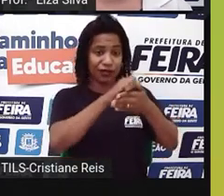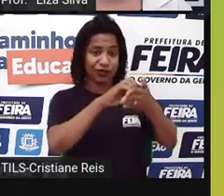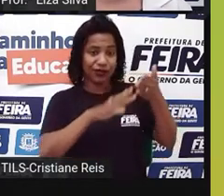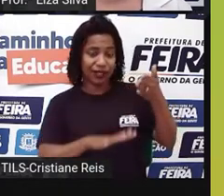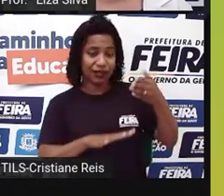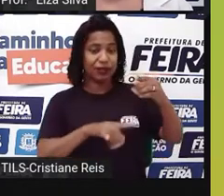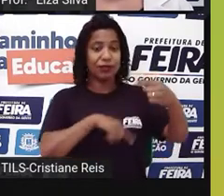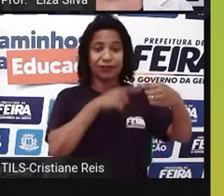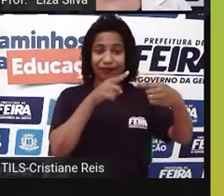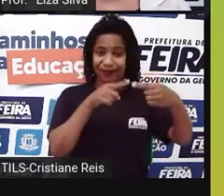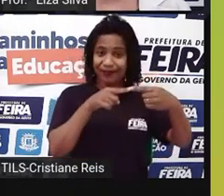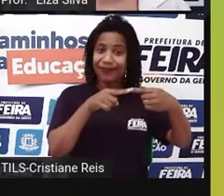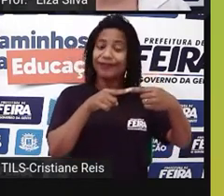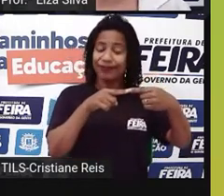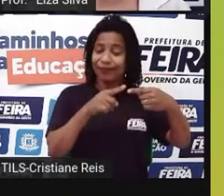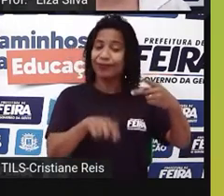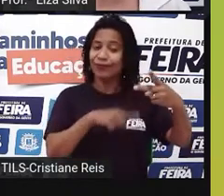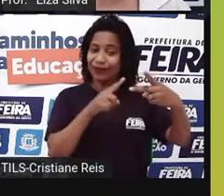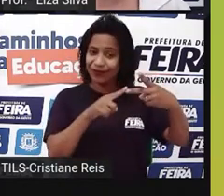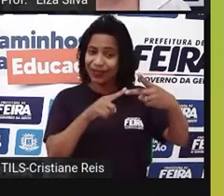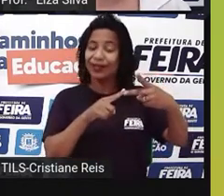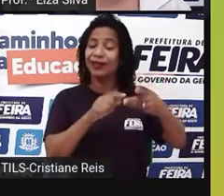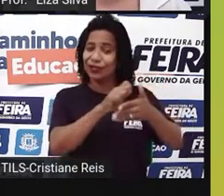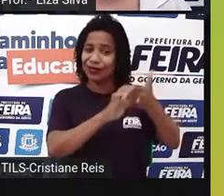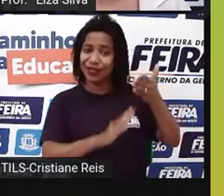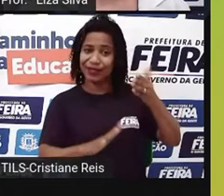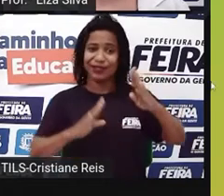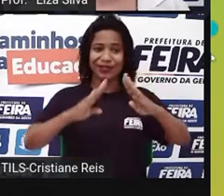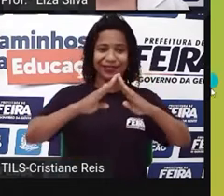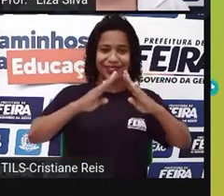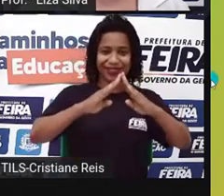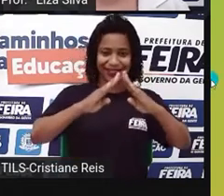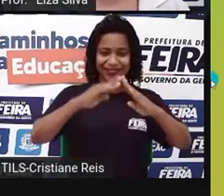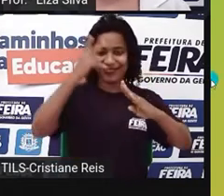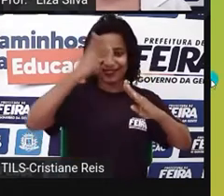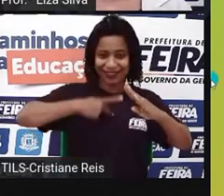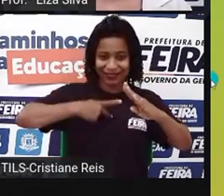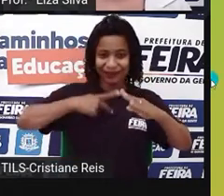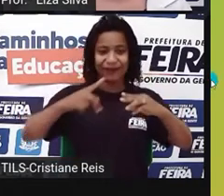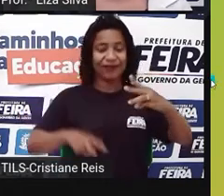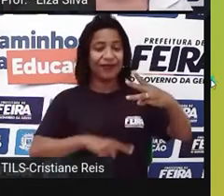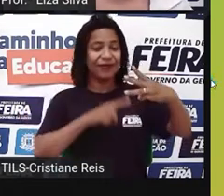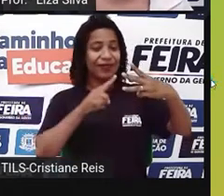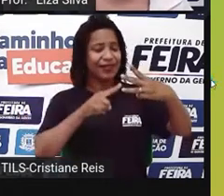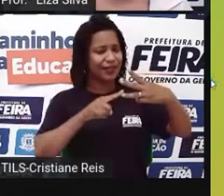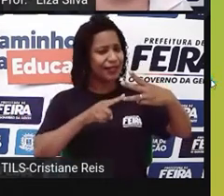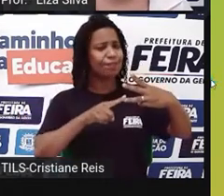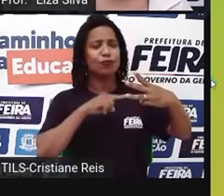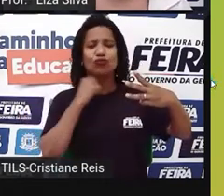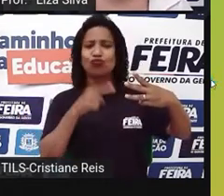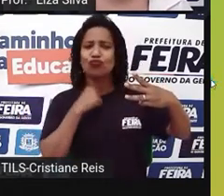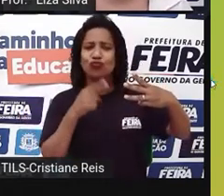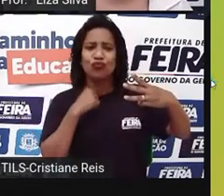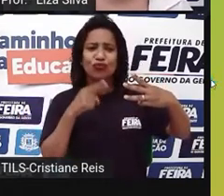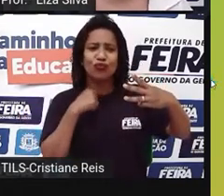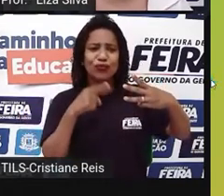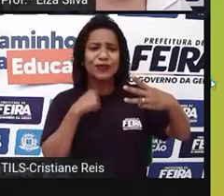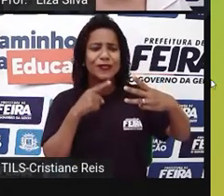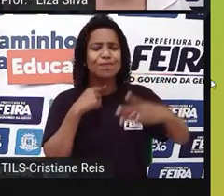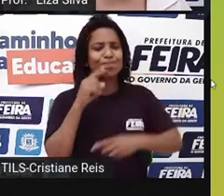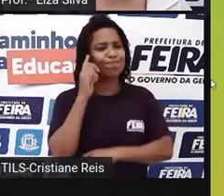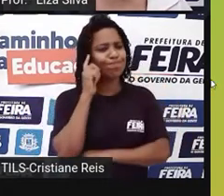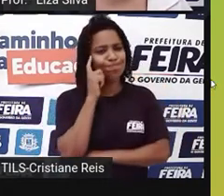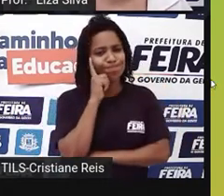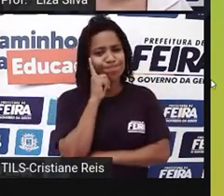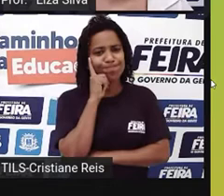crisis science. Para atividade de casa, how you work. E para aquelas dúvidas que surgem, as